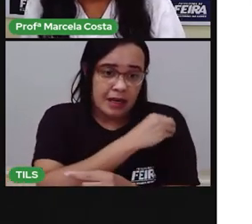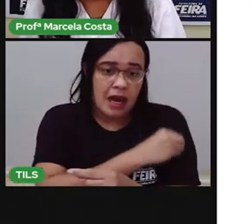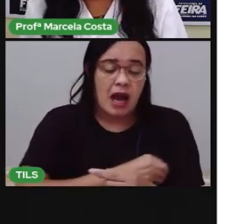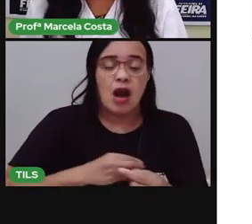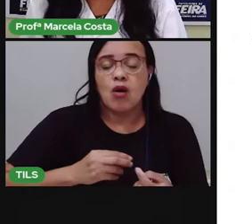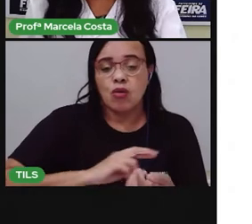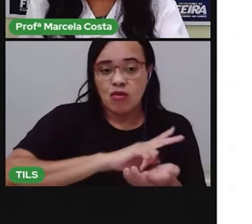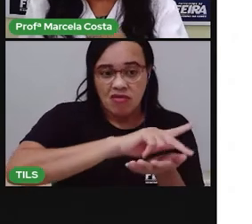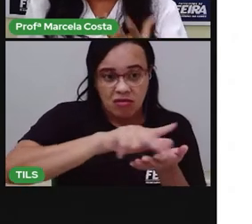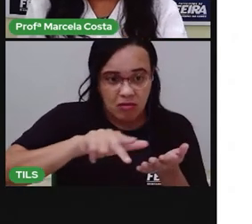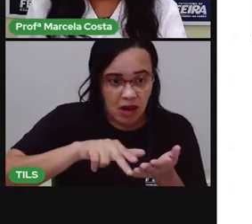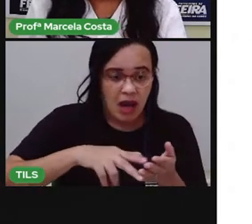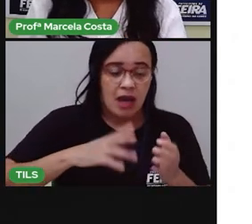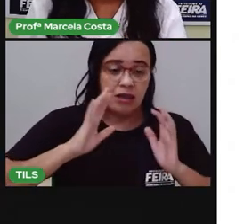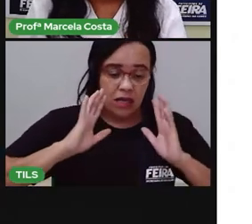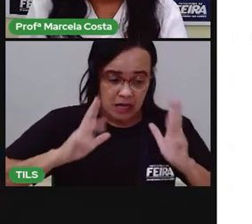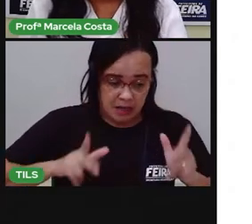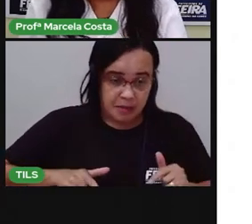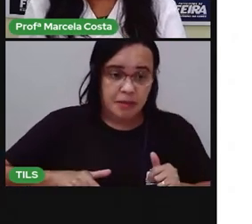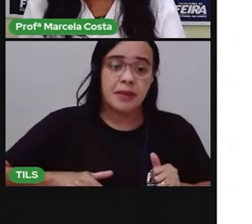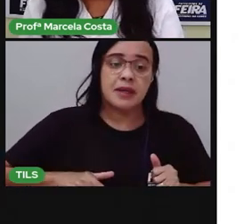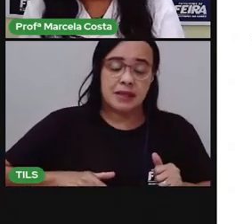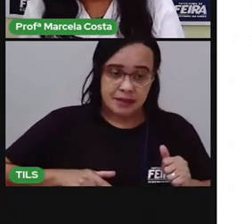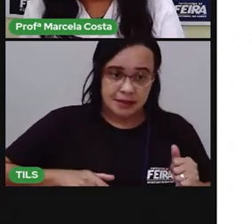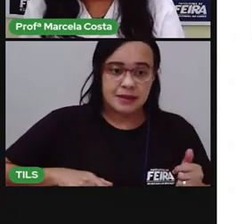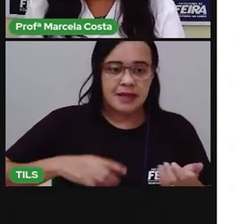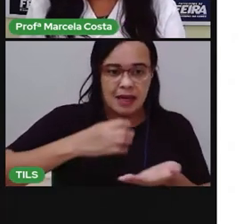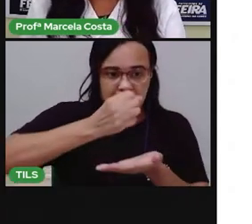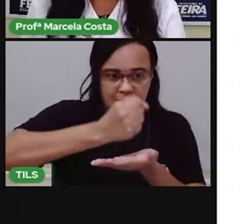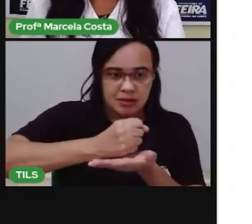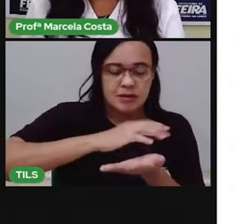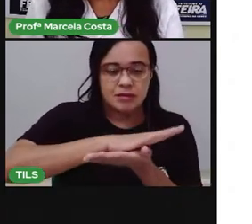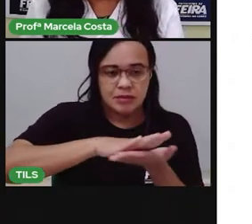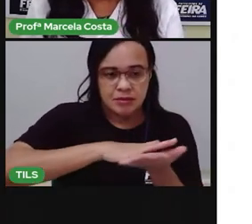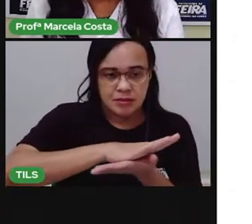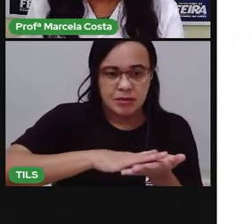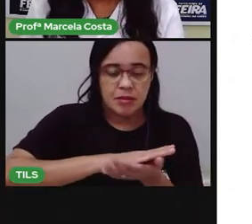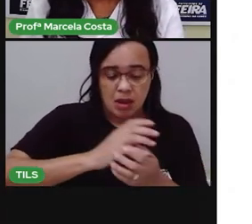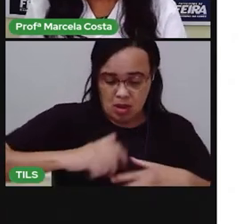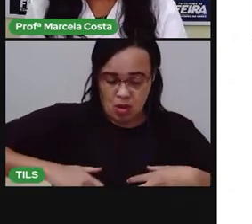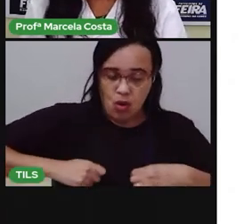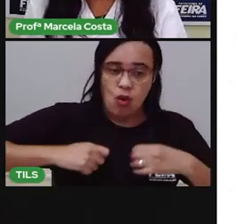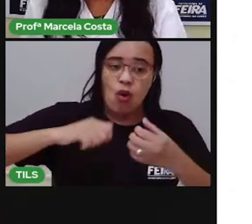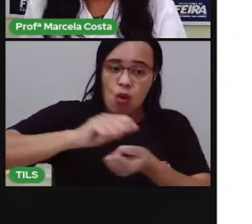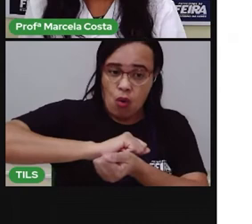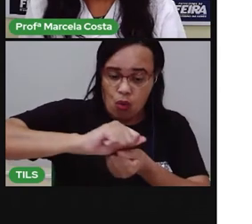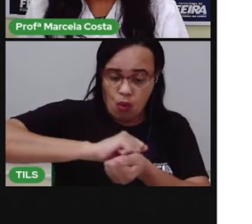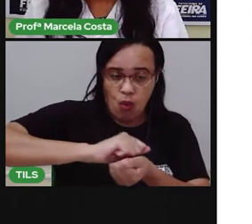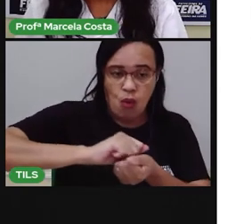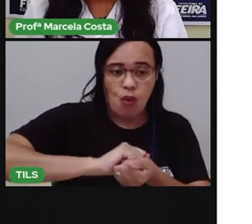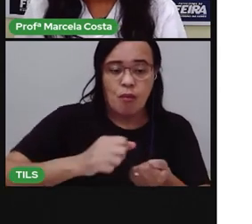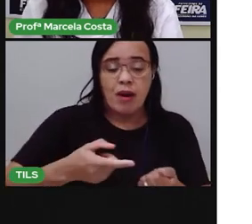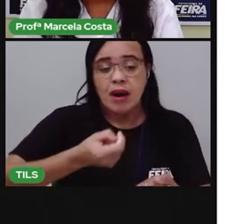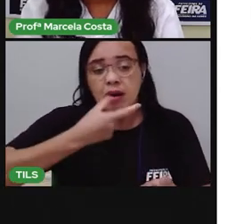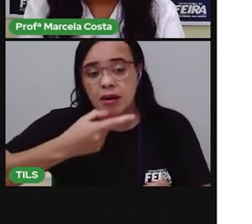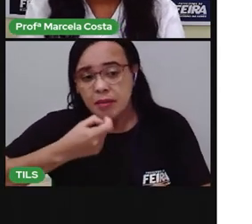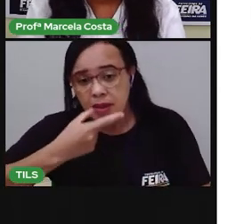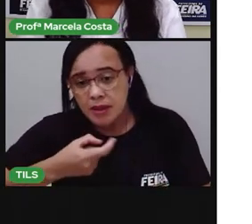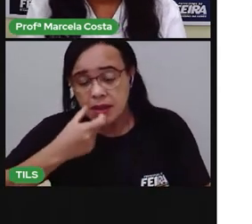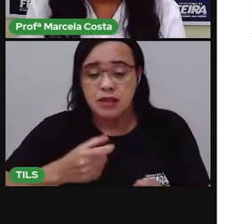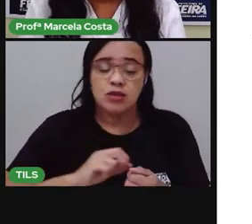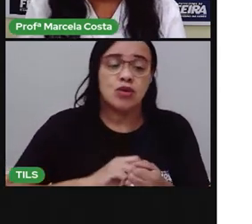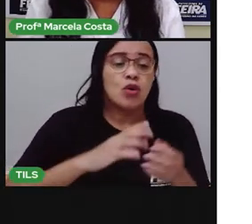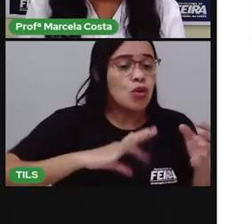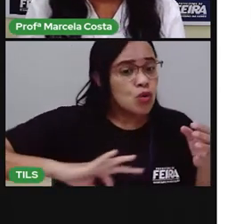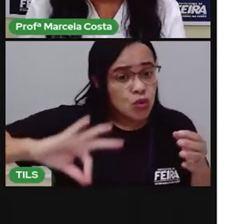limpeza, sabão em pó, detergente, medicamentos, aqueles remédios lá que a gente